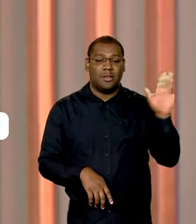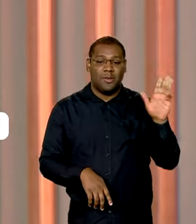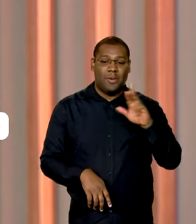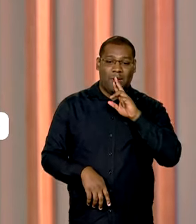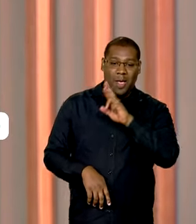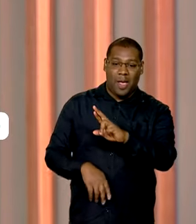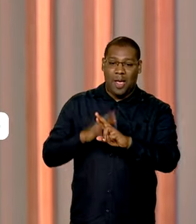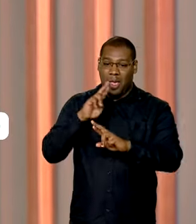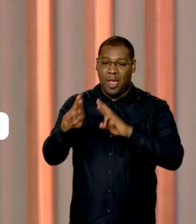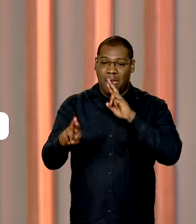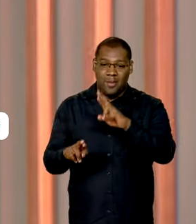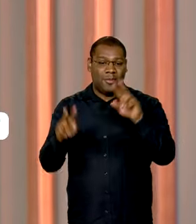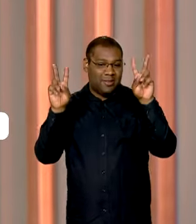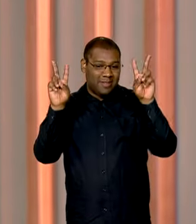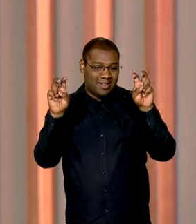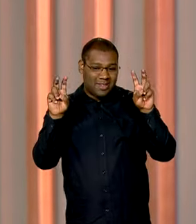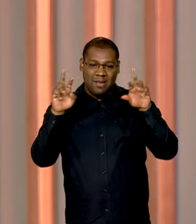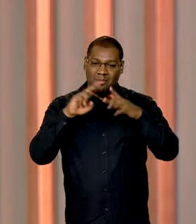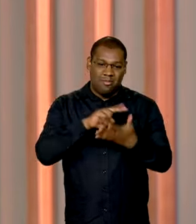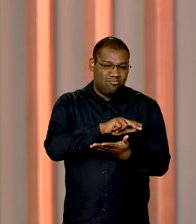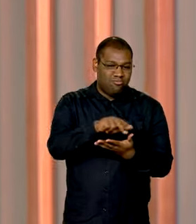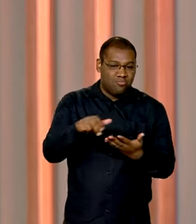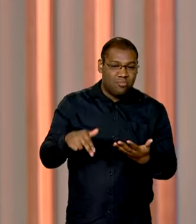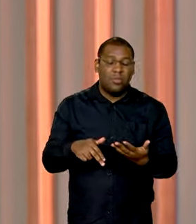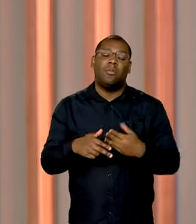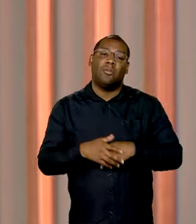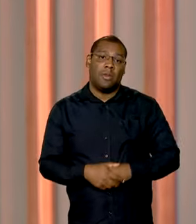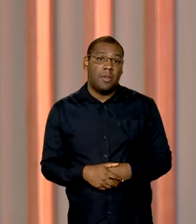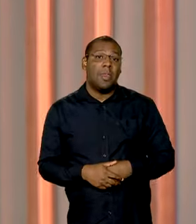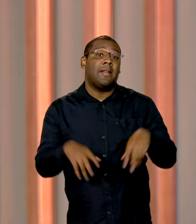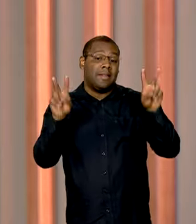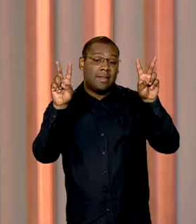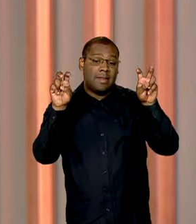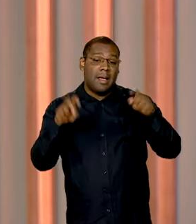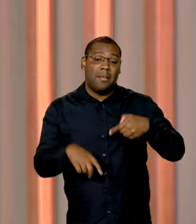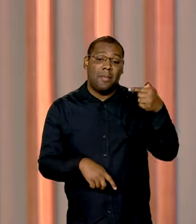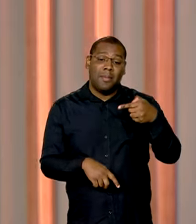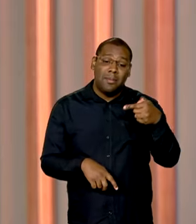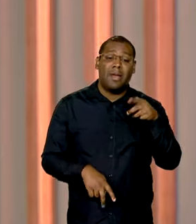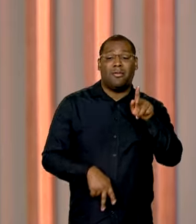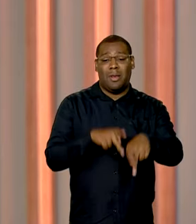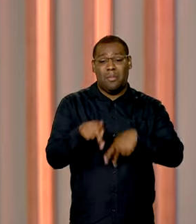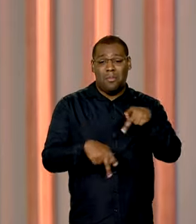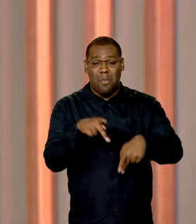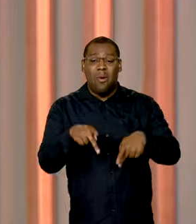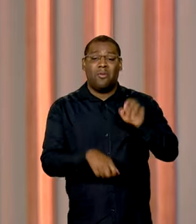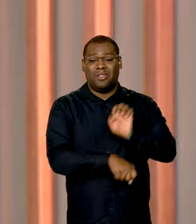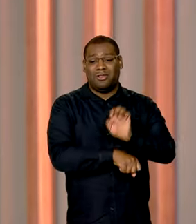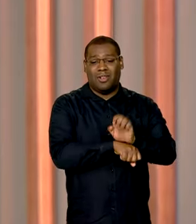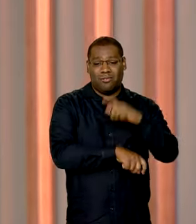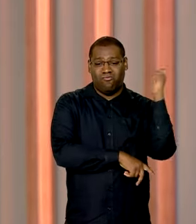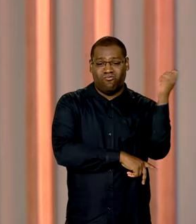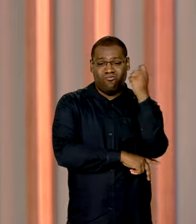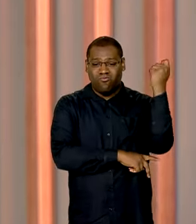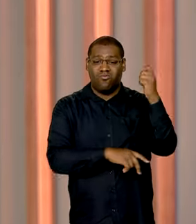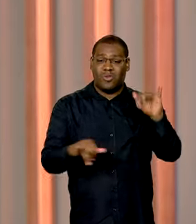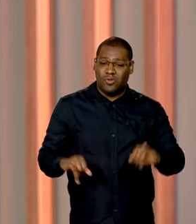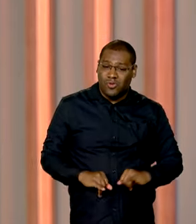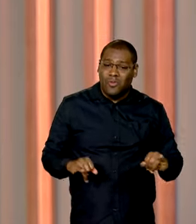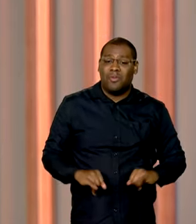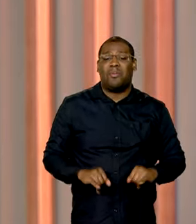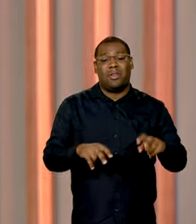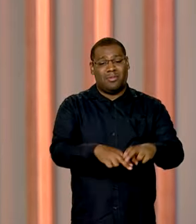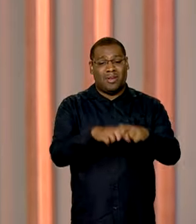diversos assuntos. O primeiro deles foi sobre o drama da população do Rio Grande do Sul, vítima das fortes chuvas dos últimos